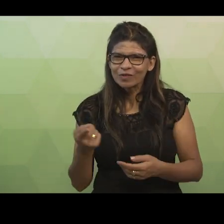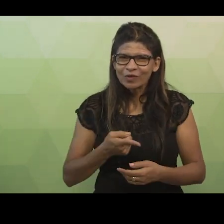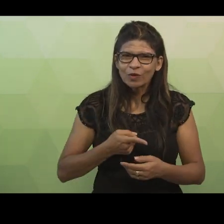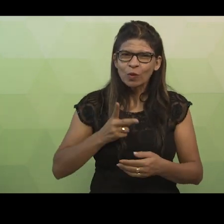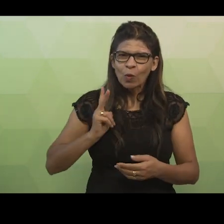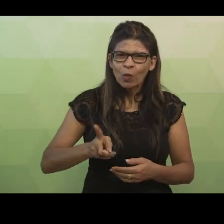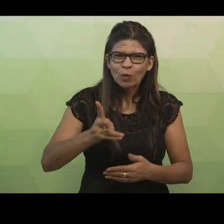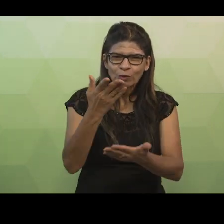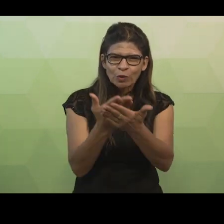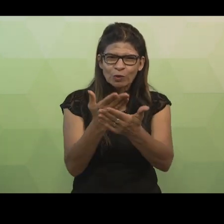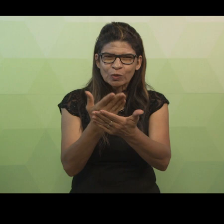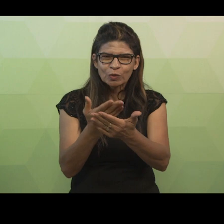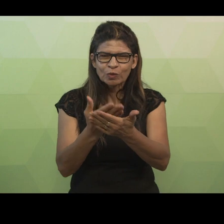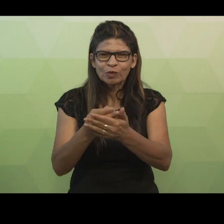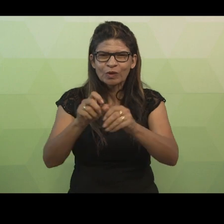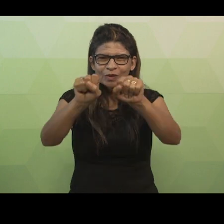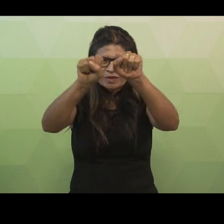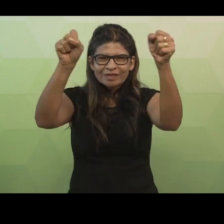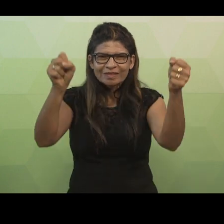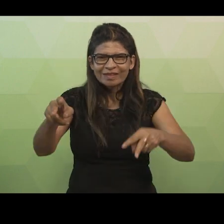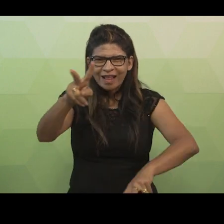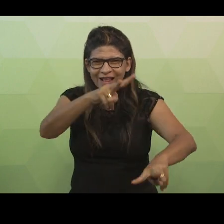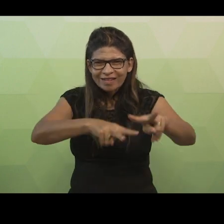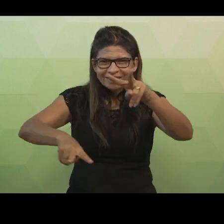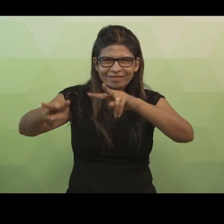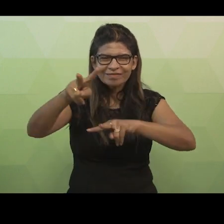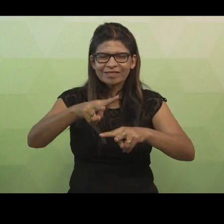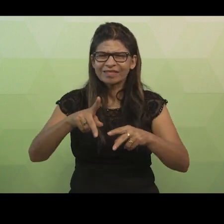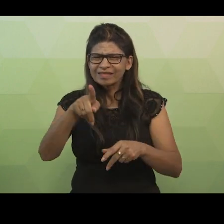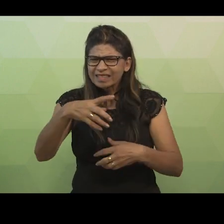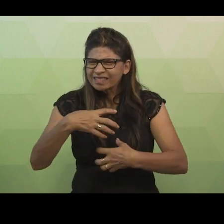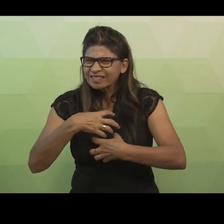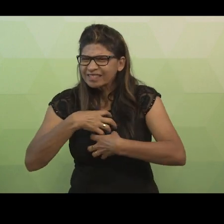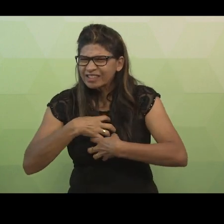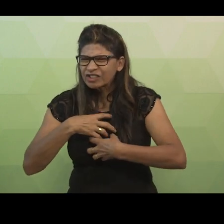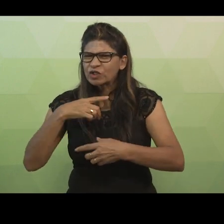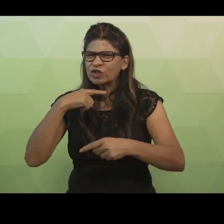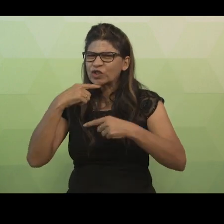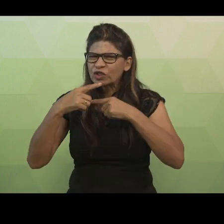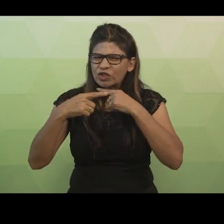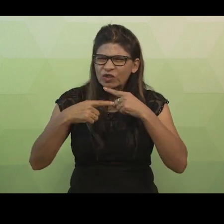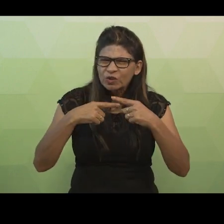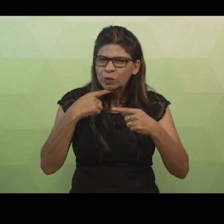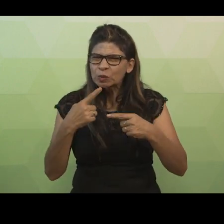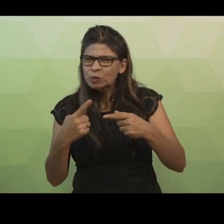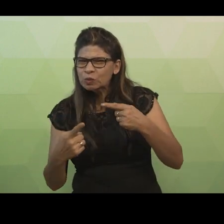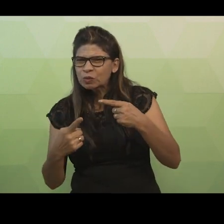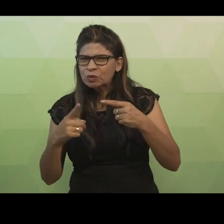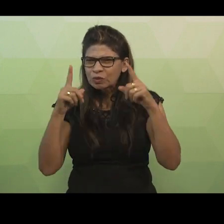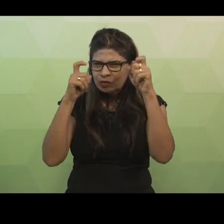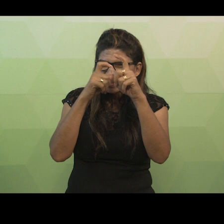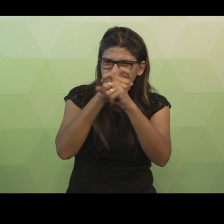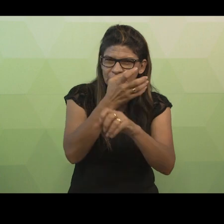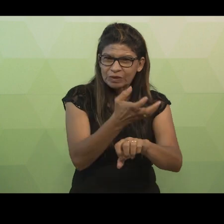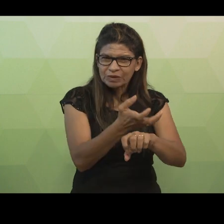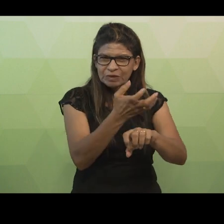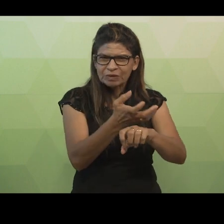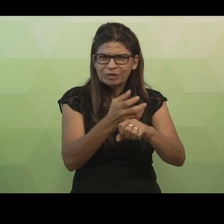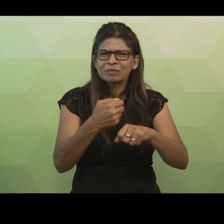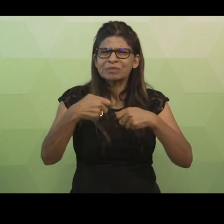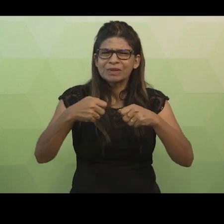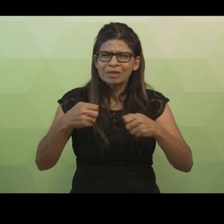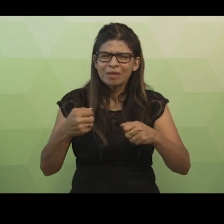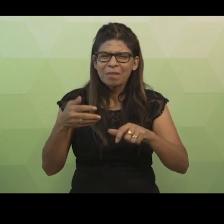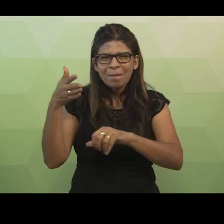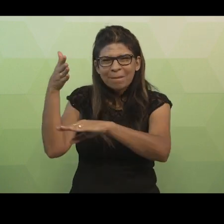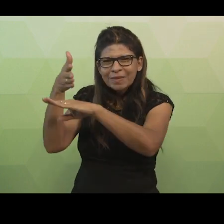nosso estudo sobre análise de sistemas. Estão sentindo muita dificuldade com a disciplina? Não deixem de participar da nossa sala virtual,